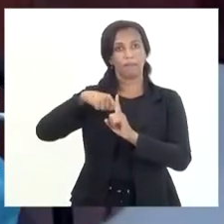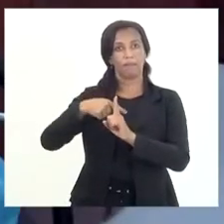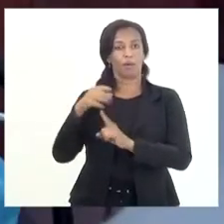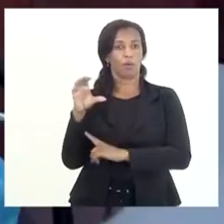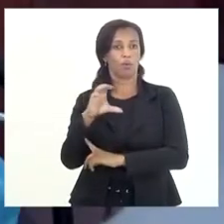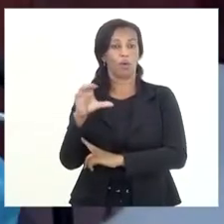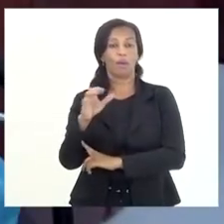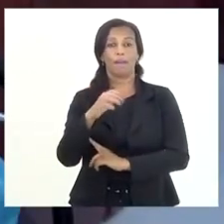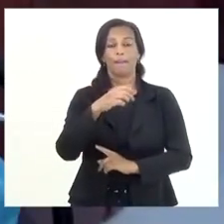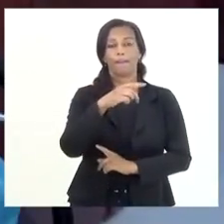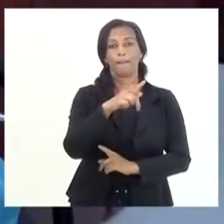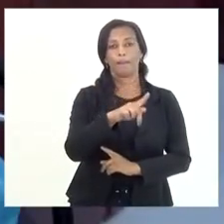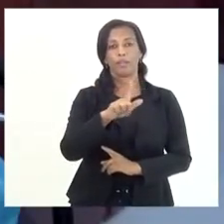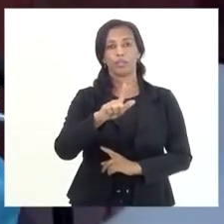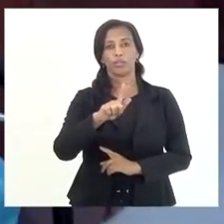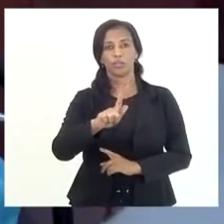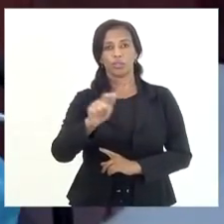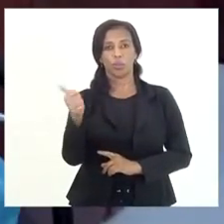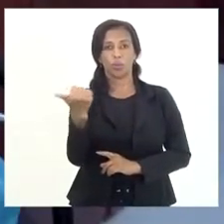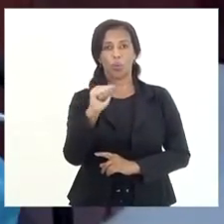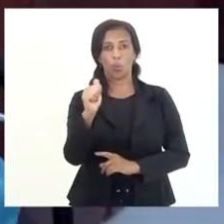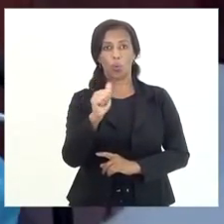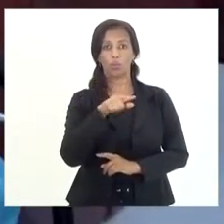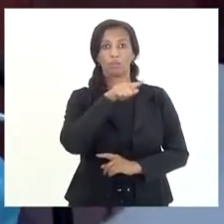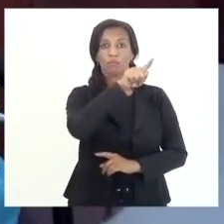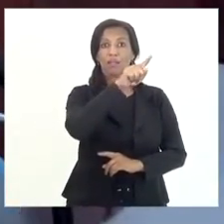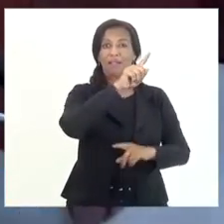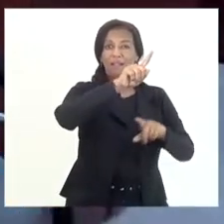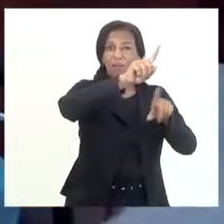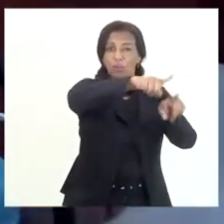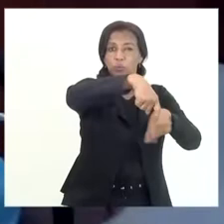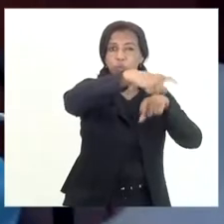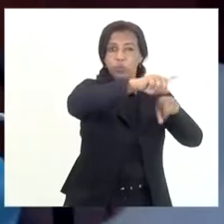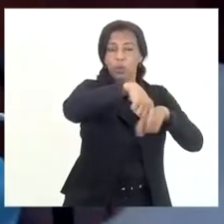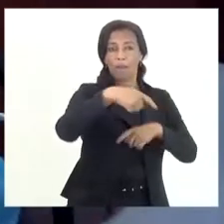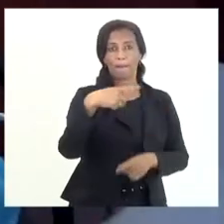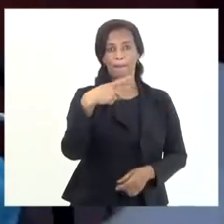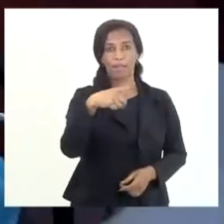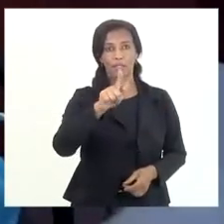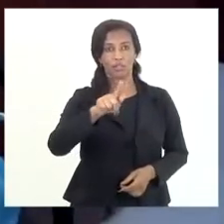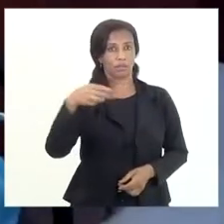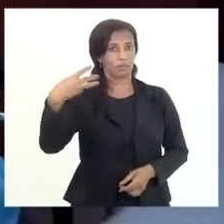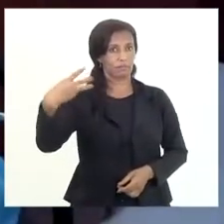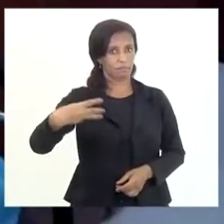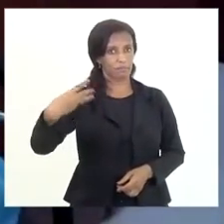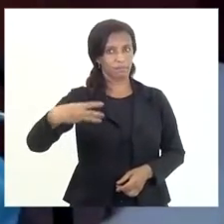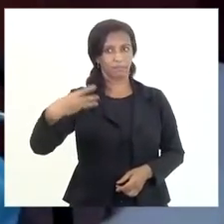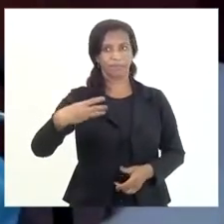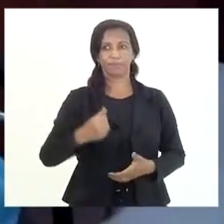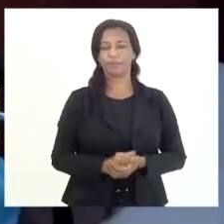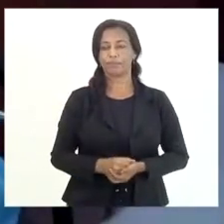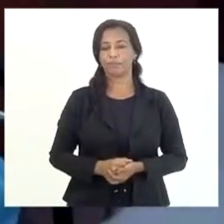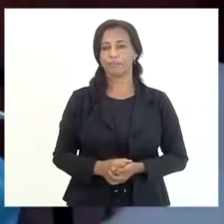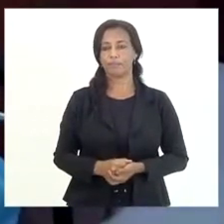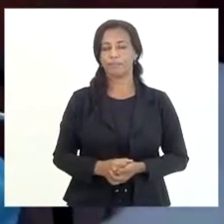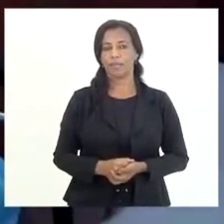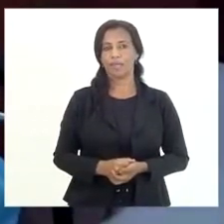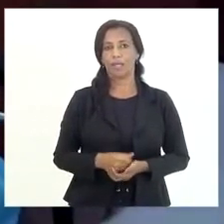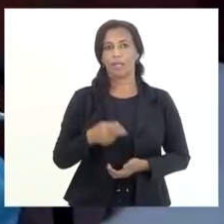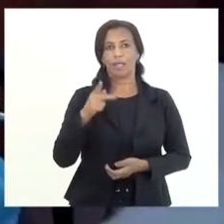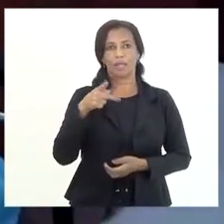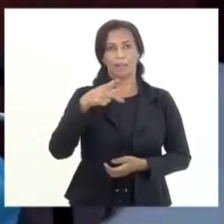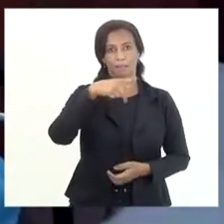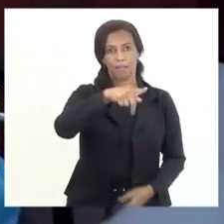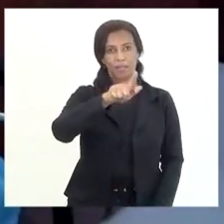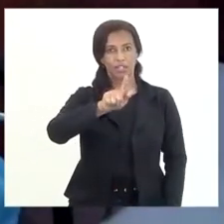a PG-11, cobrança do que está no interior. A PG-3, que a gente chama de Procuradoria Tributária, aqui